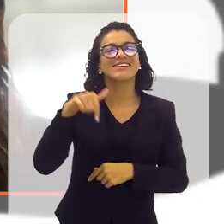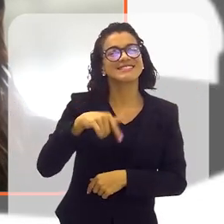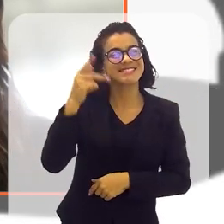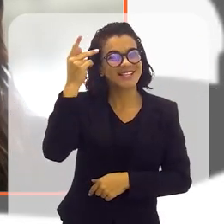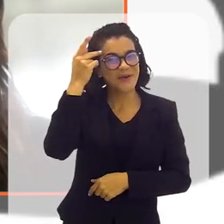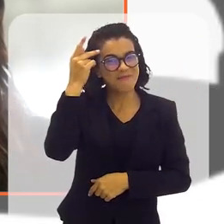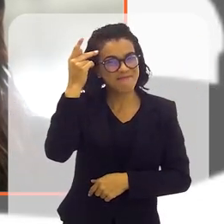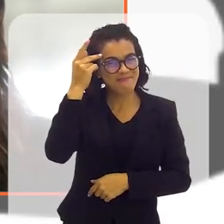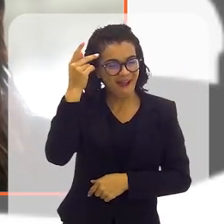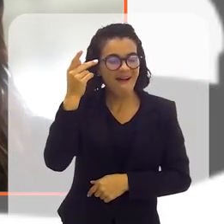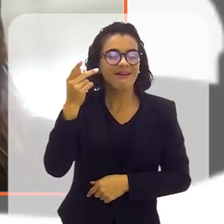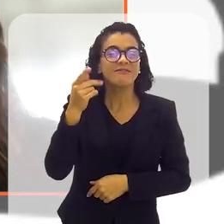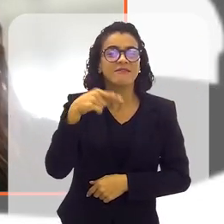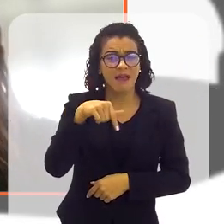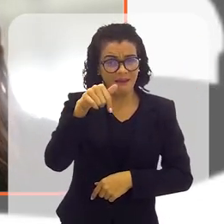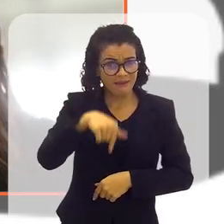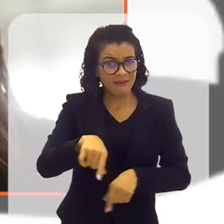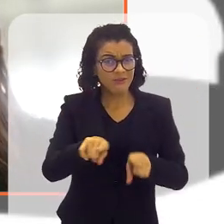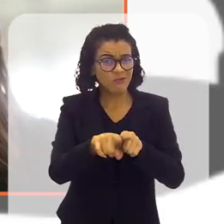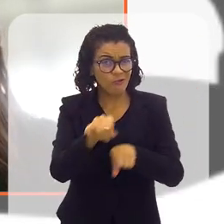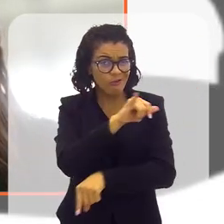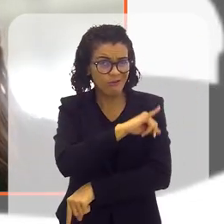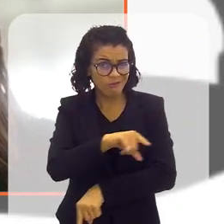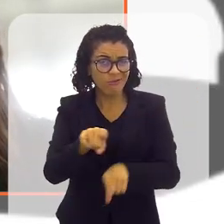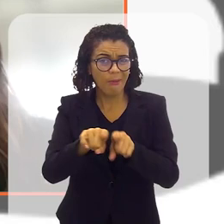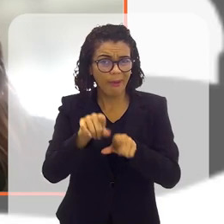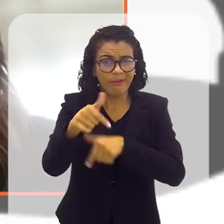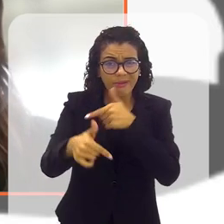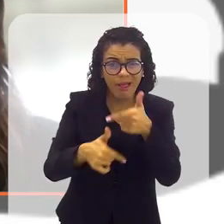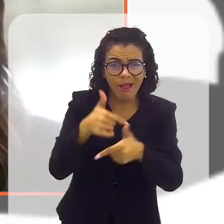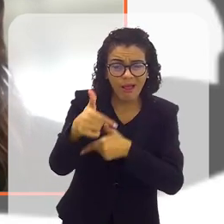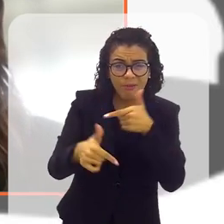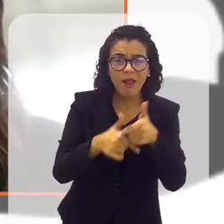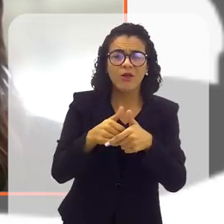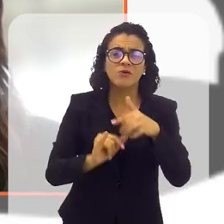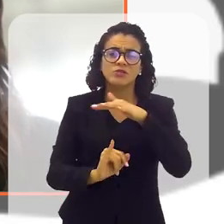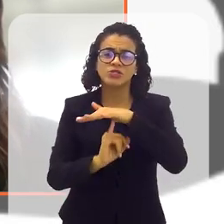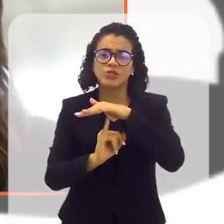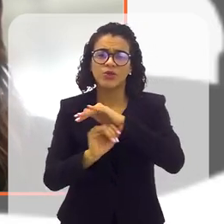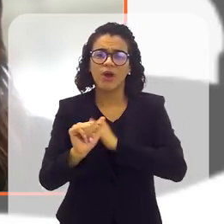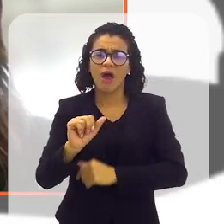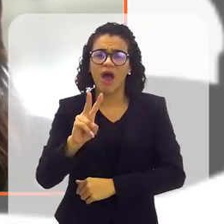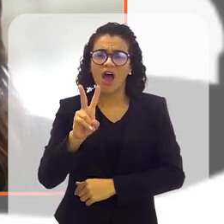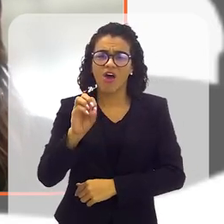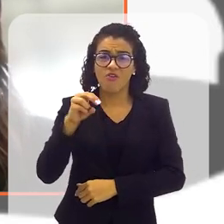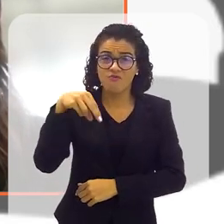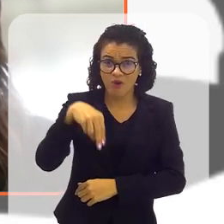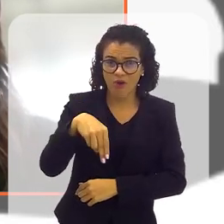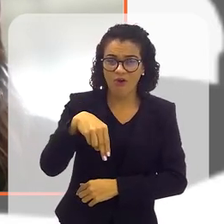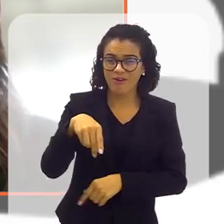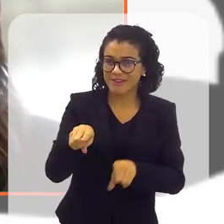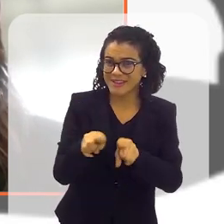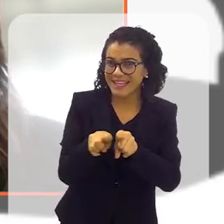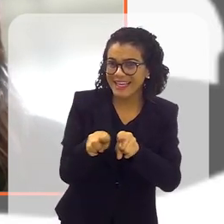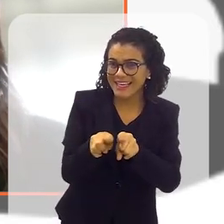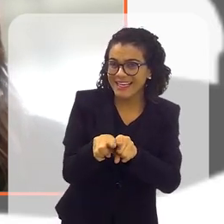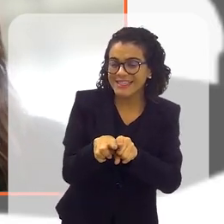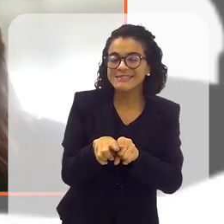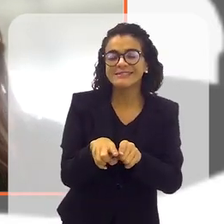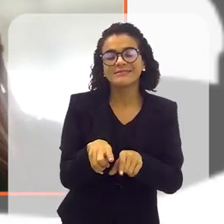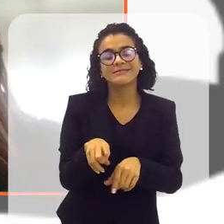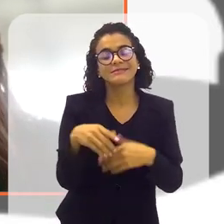mas eu sei que vocês acolhem aqui no Estado do Rio também, através do Instituto Avon e da ACOR. Conta para a gente!